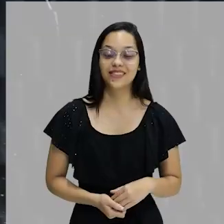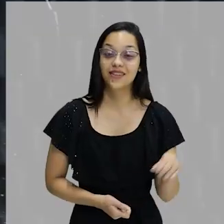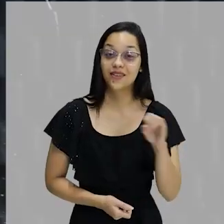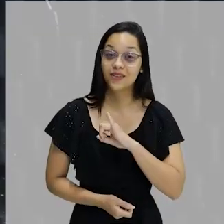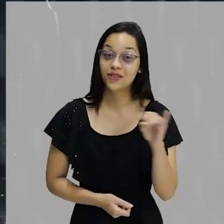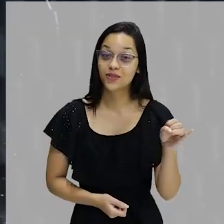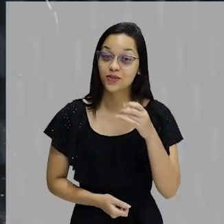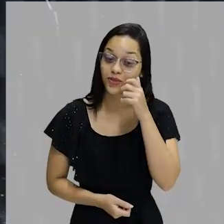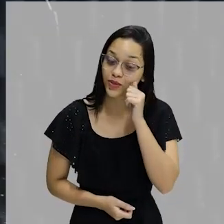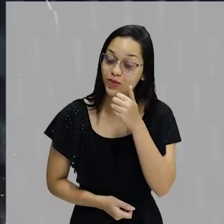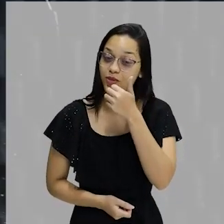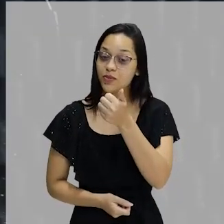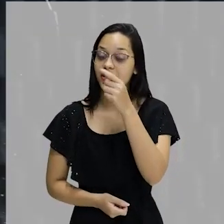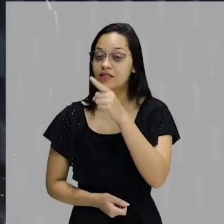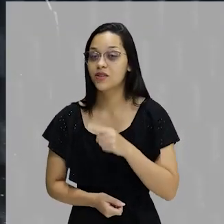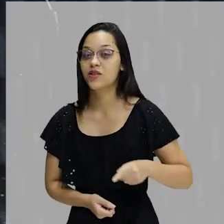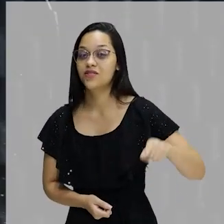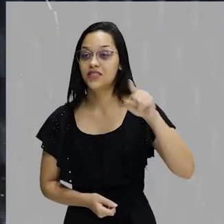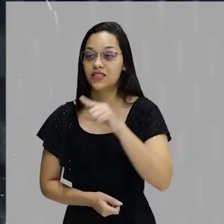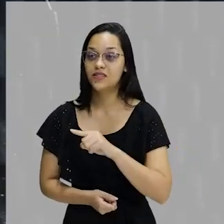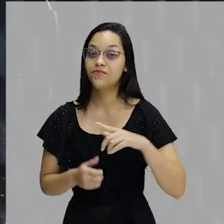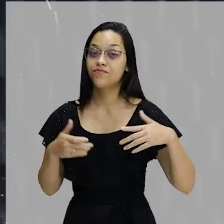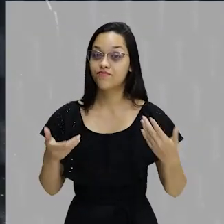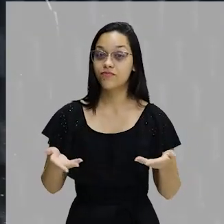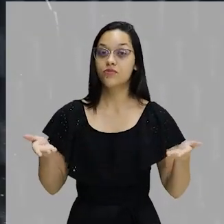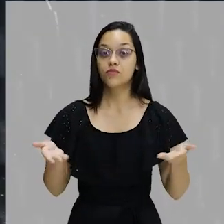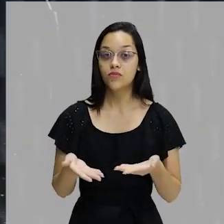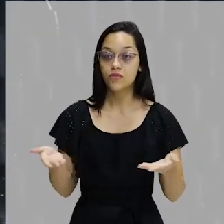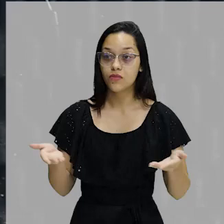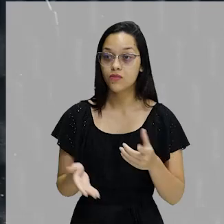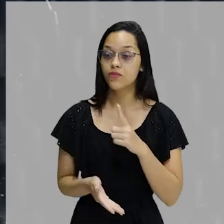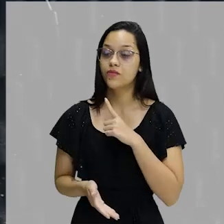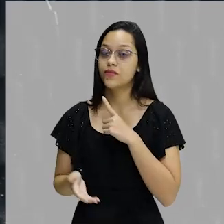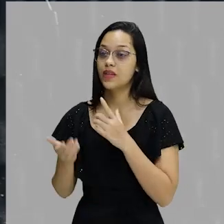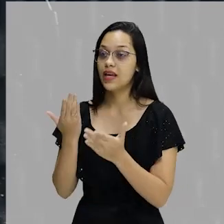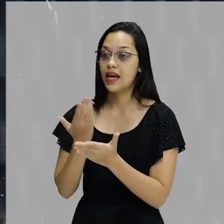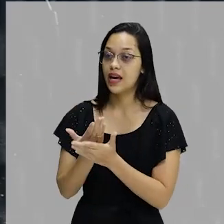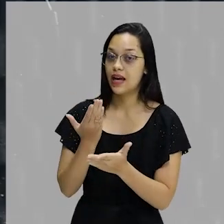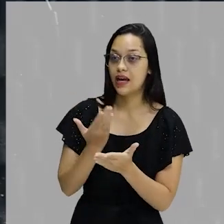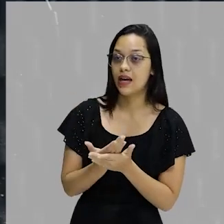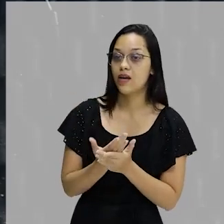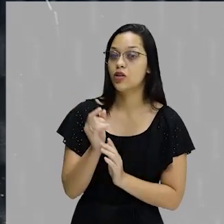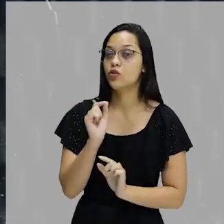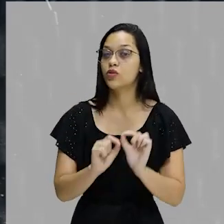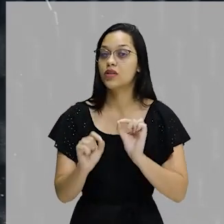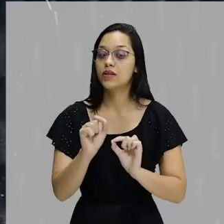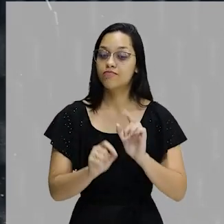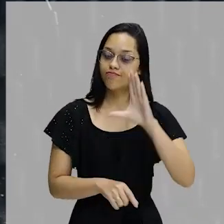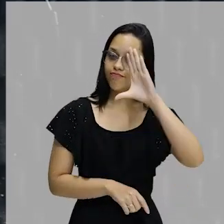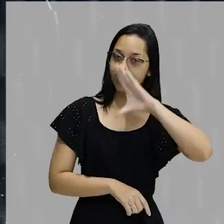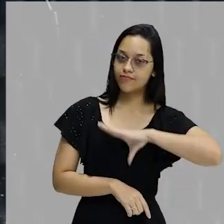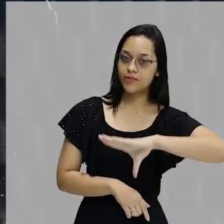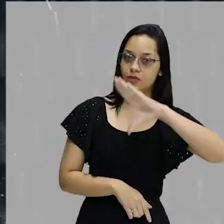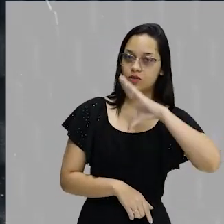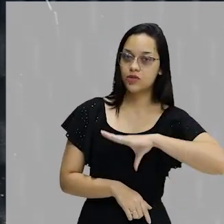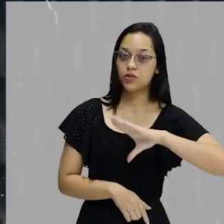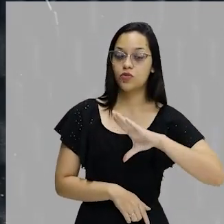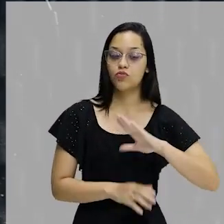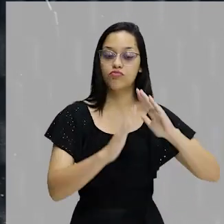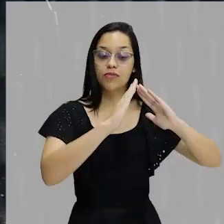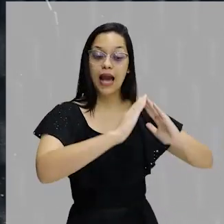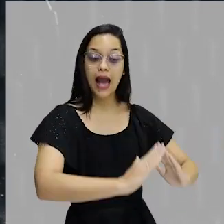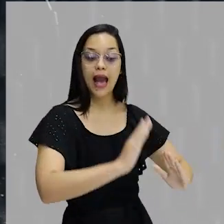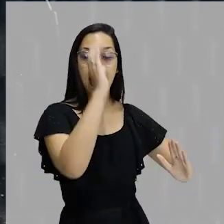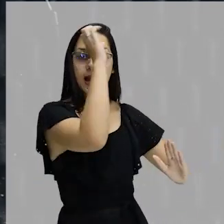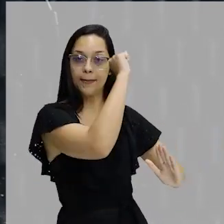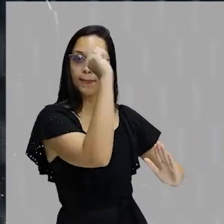Oi, Chuchu, tudo bem com vocês? Hoje, mais uma aula de língua portuguesa do programa